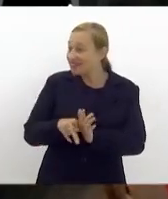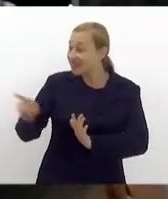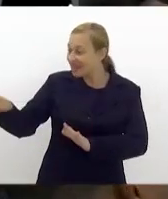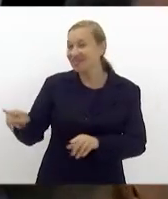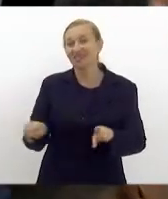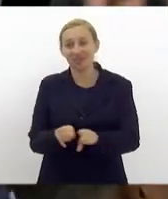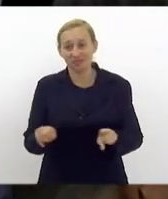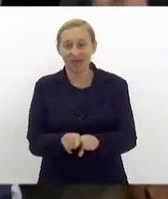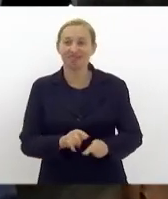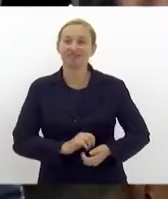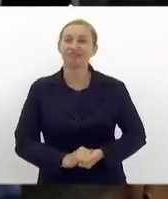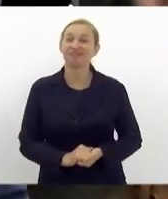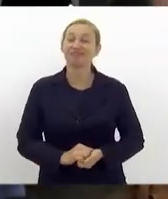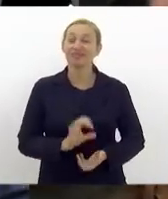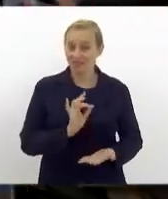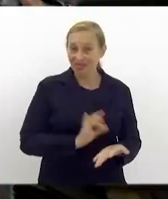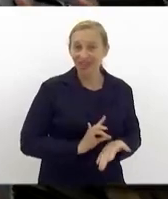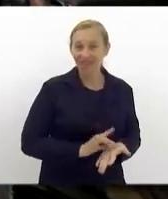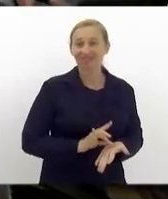verdade.